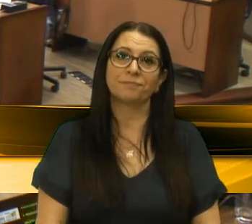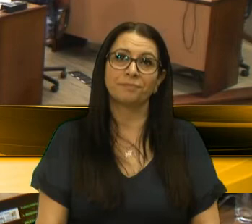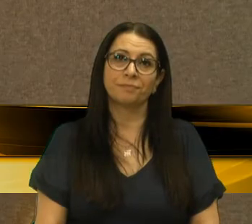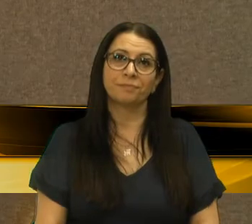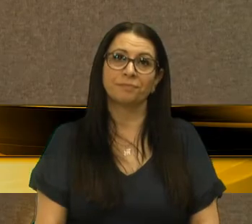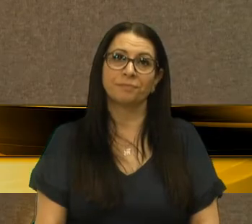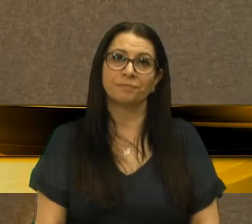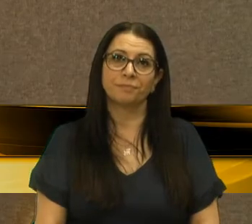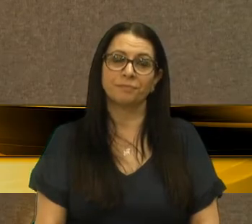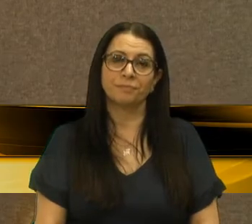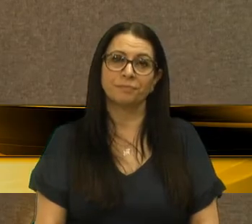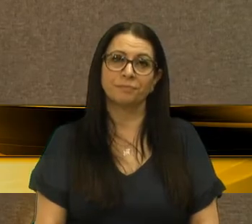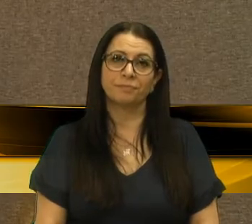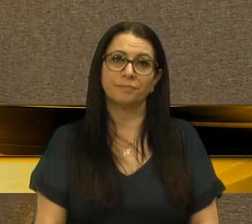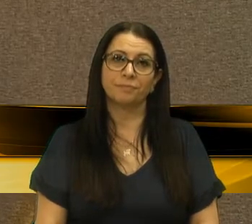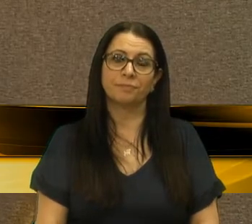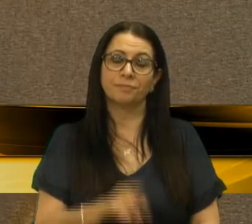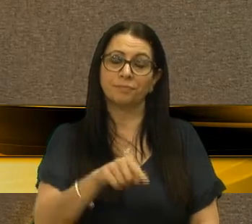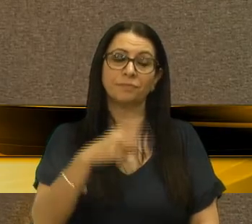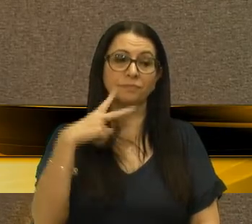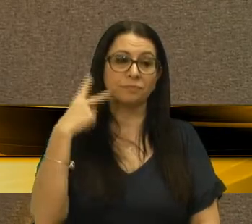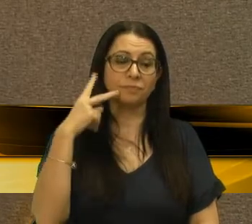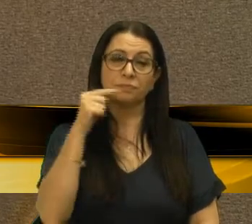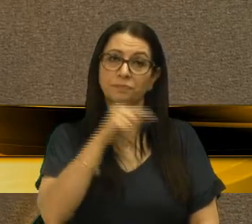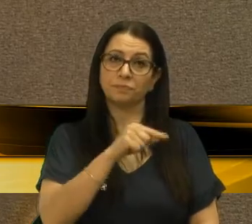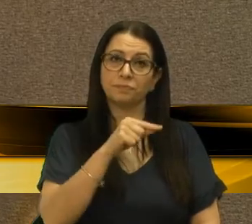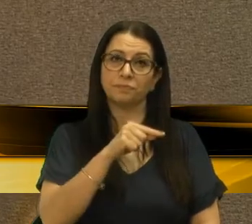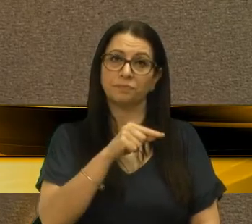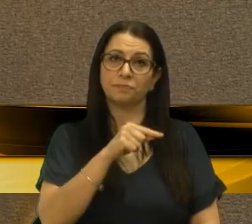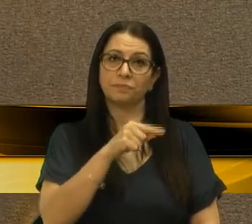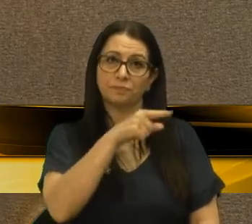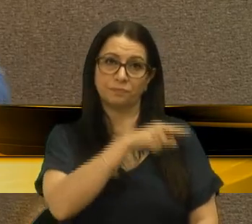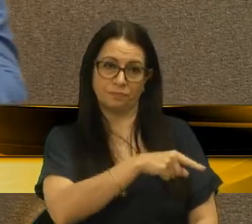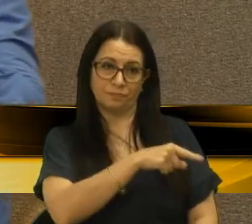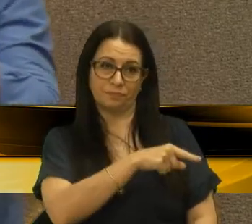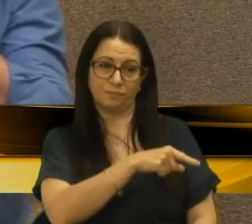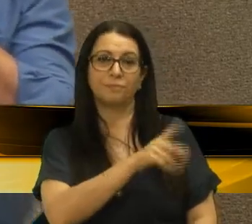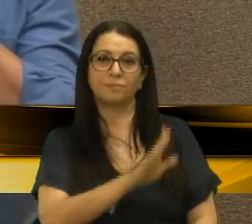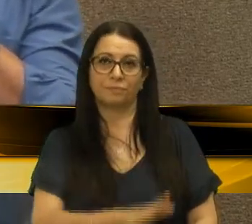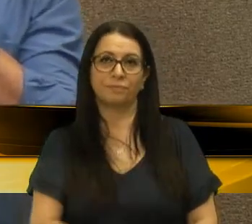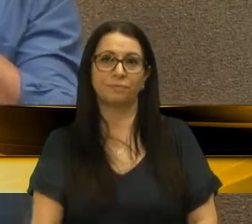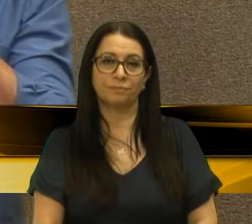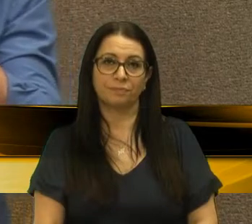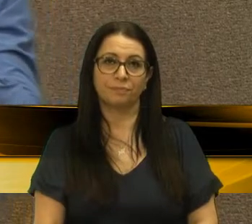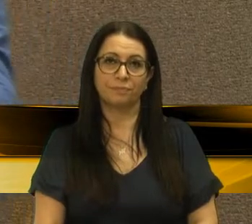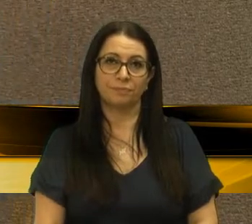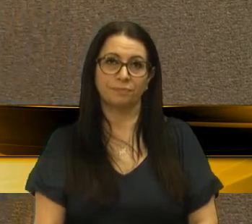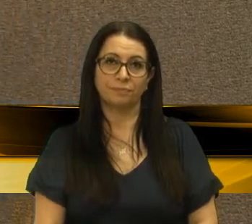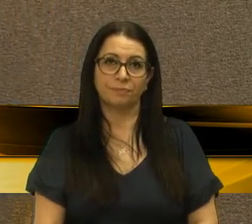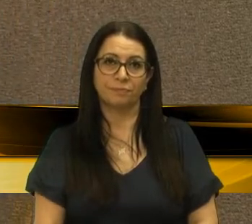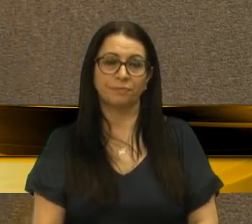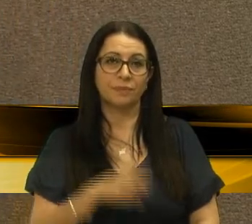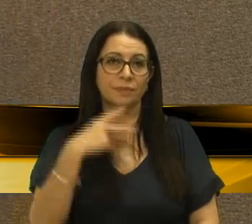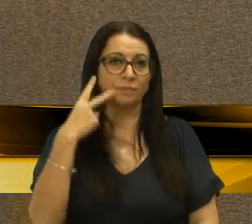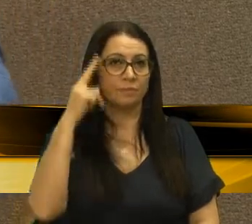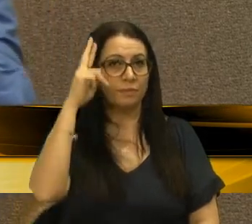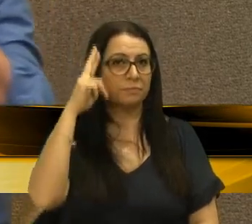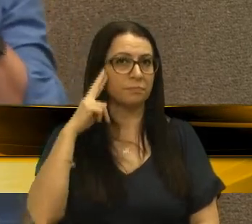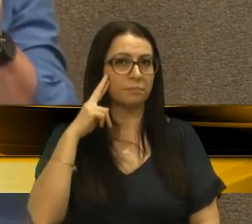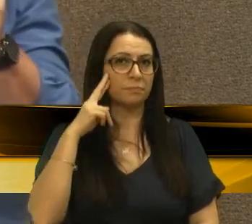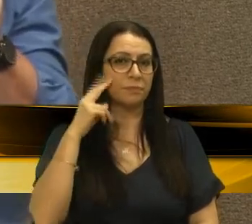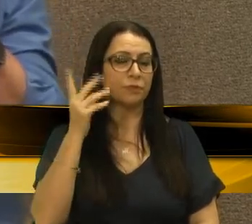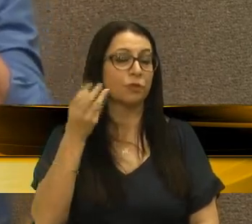O nobre Edil Vossa Excelência, do vereador Rafael Bueno, já é muito